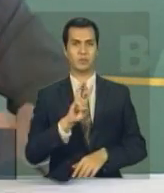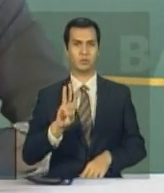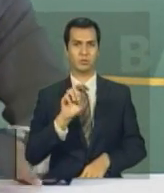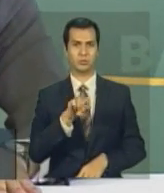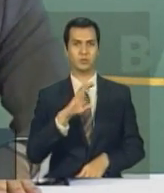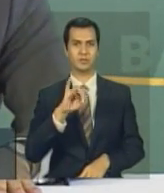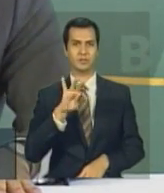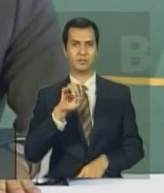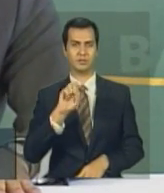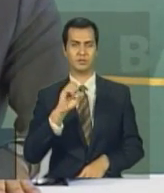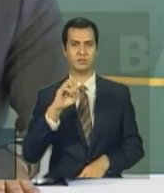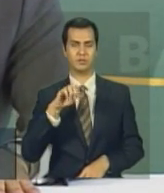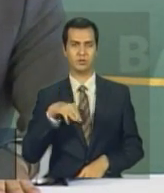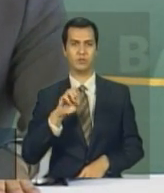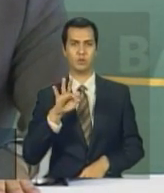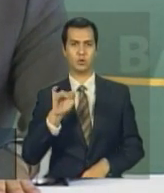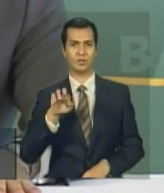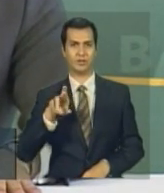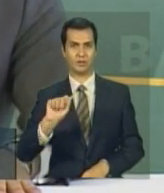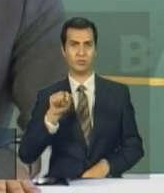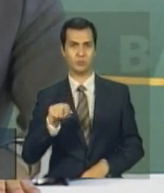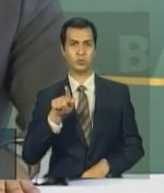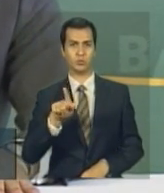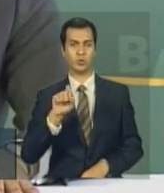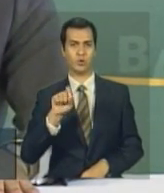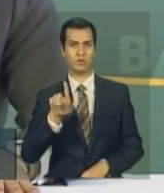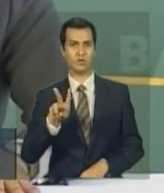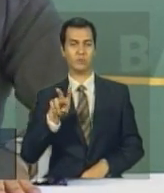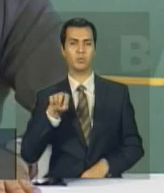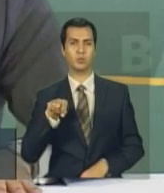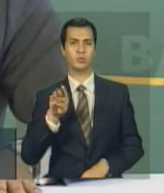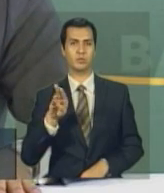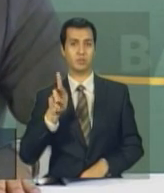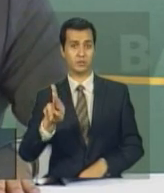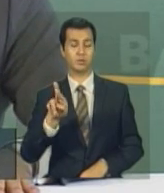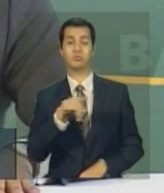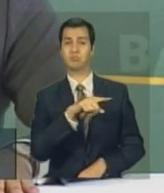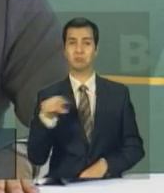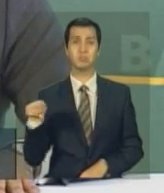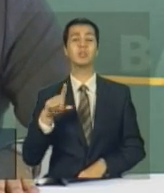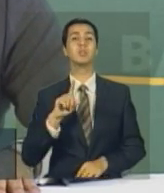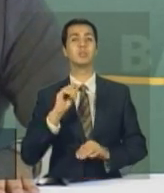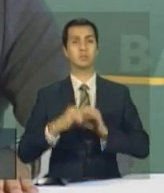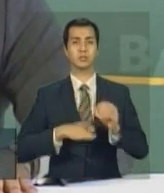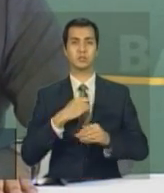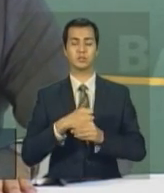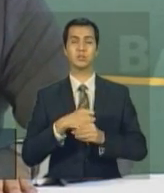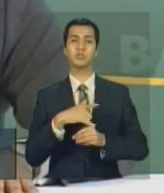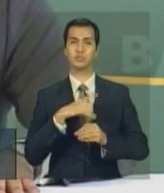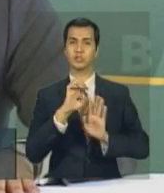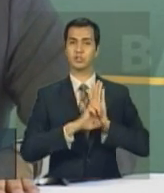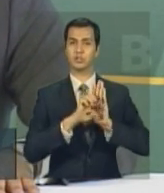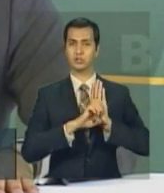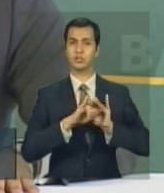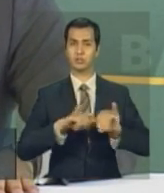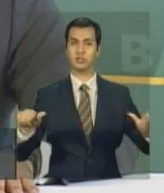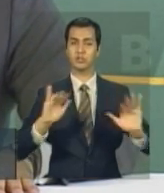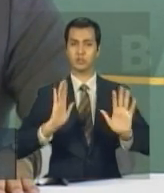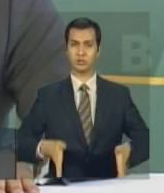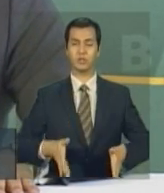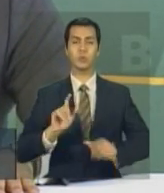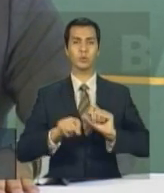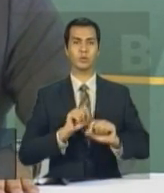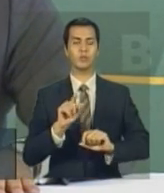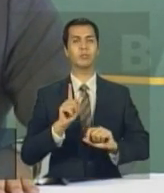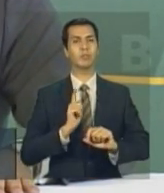.cienciasemfronteiras.gov.br, o edital de jovens talentos e pesquisadores visitantes, ele é feito em parceria com as Fundações de